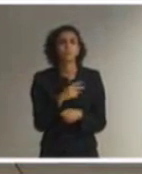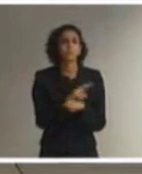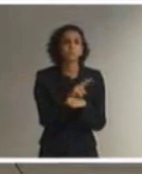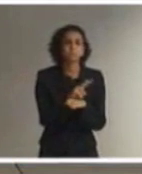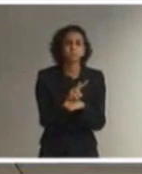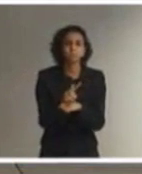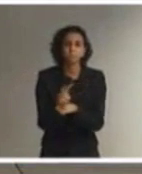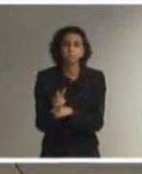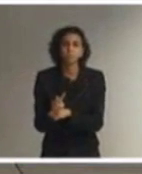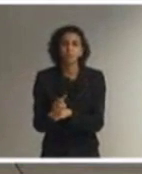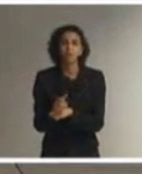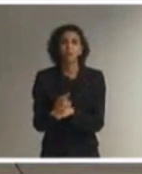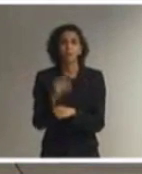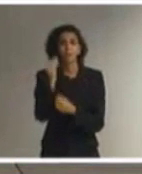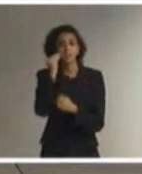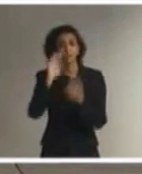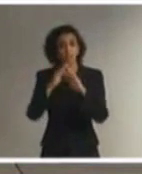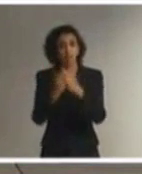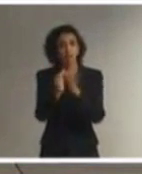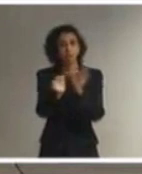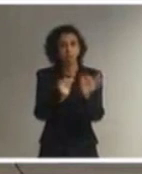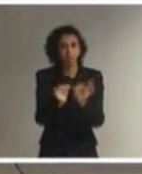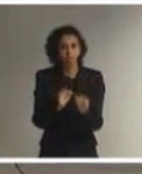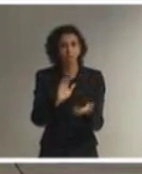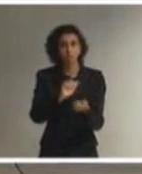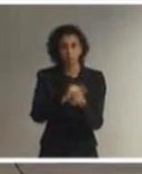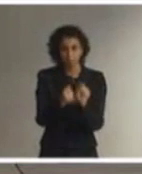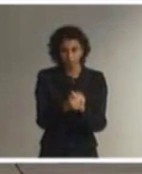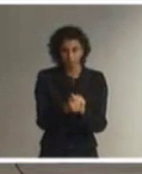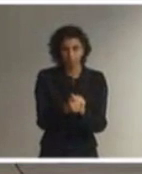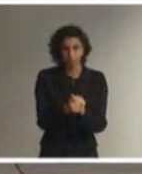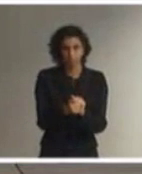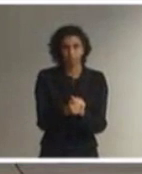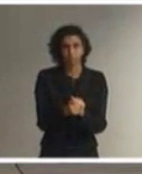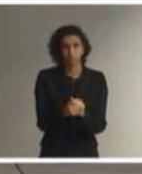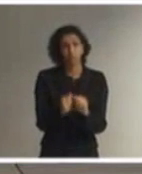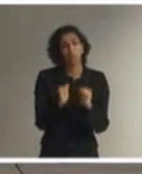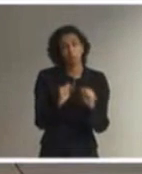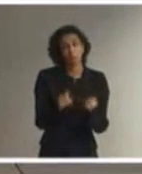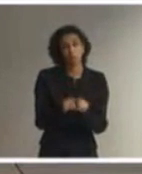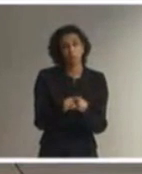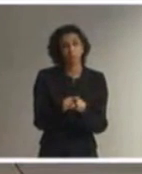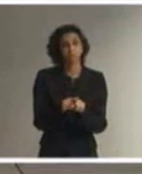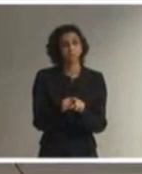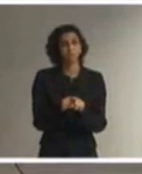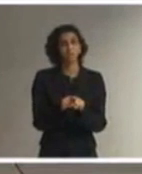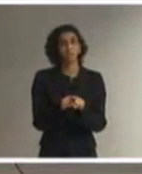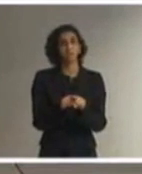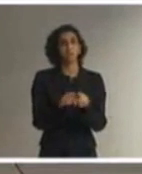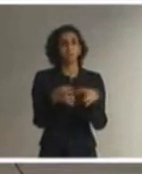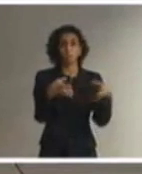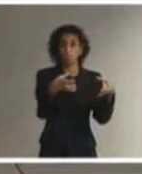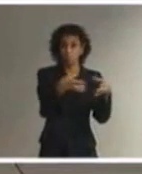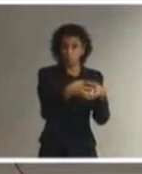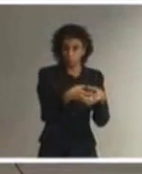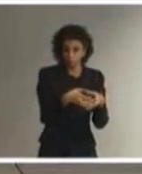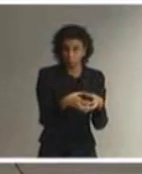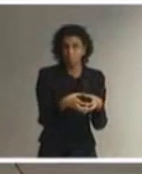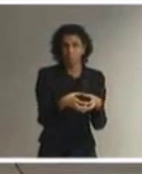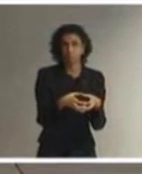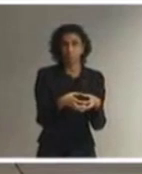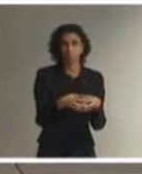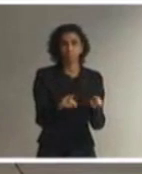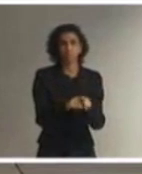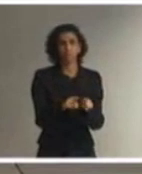do estabelecimento de ensino e que pode ser uma medida coletiva atuando sobre todo o sistema